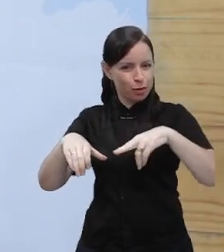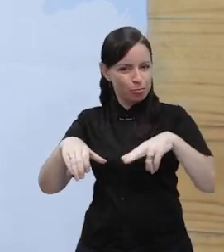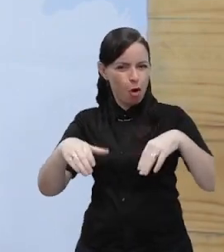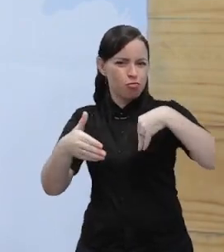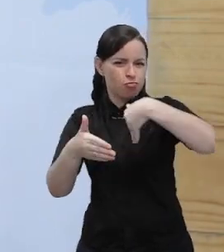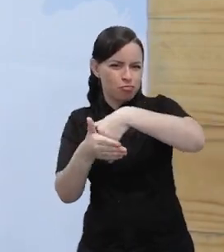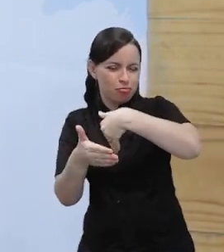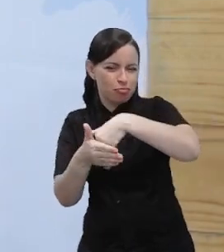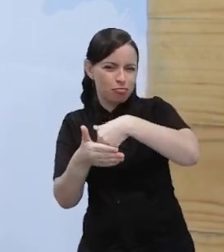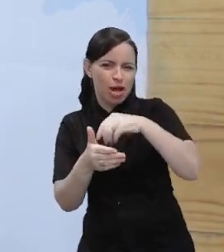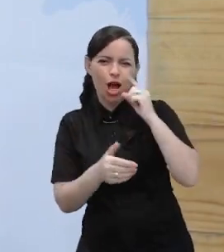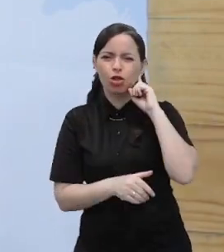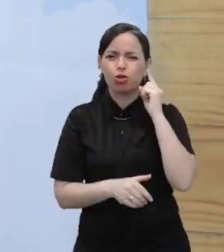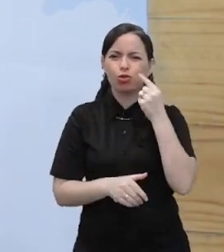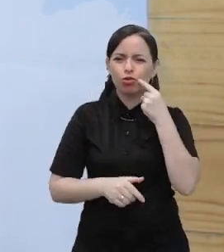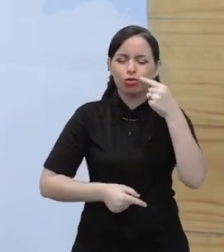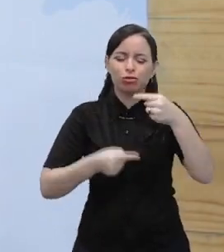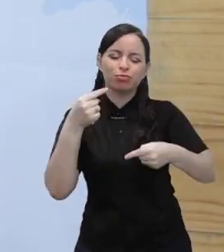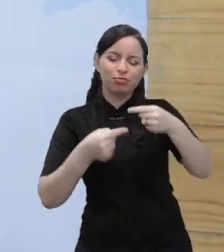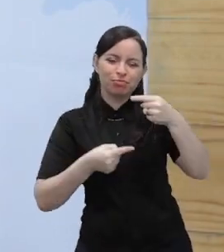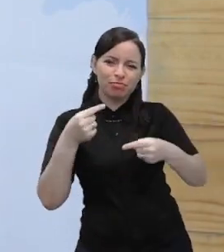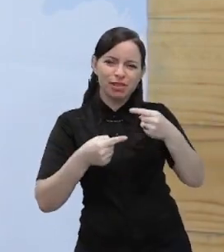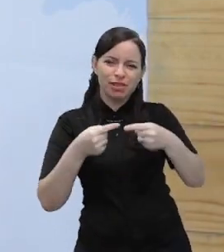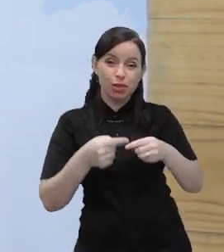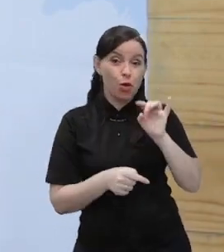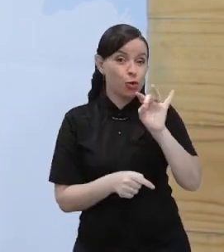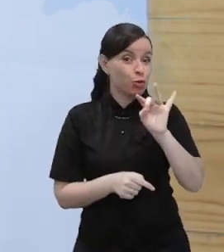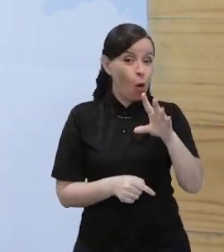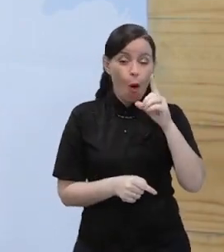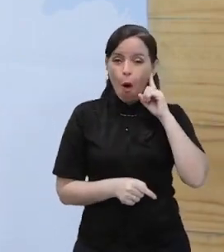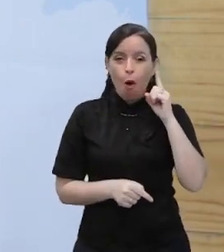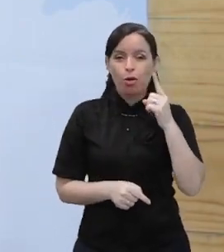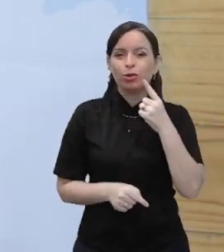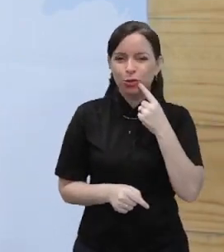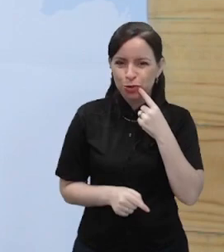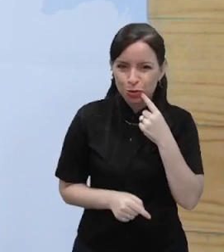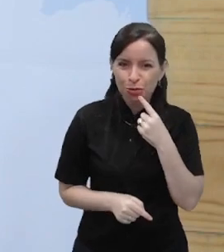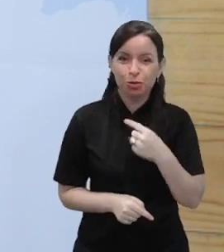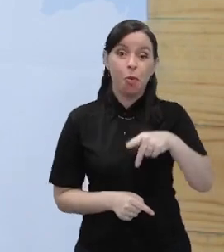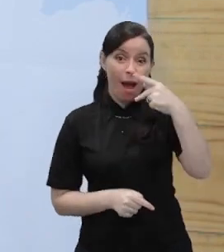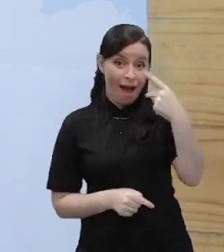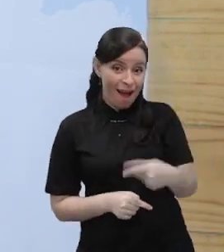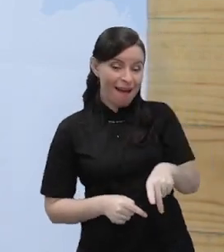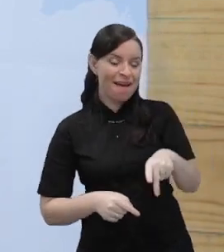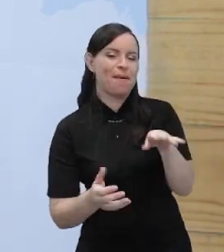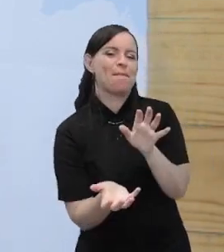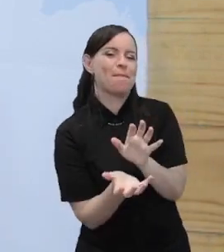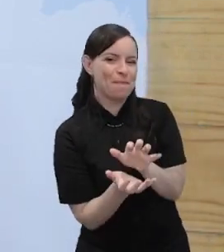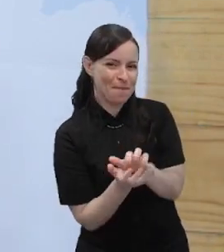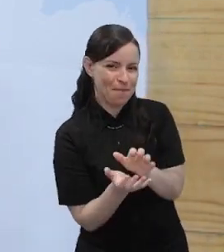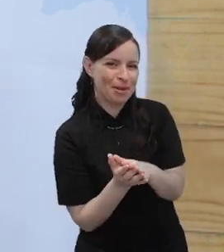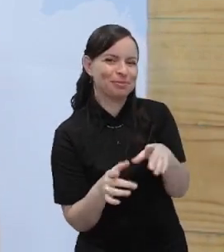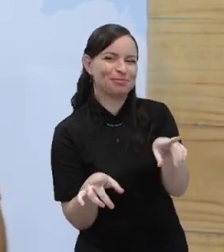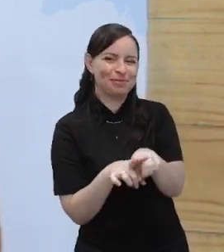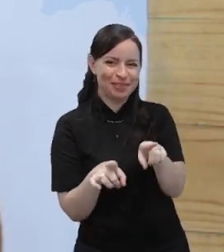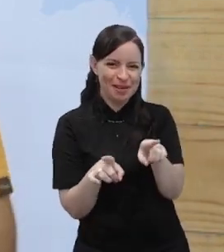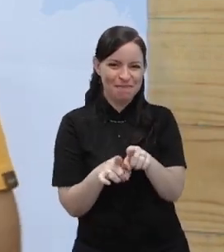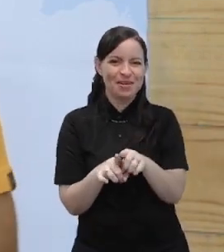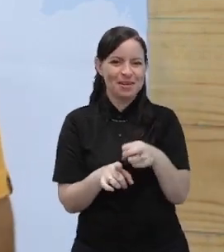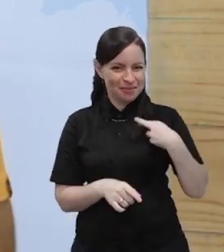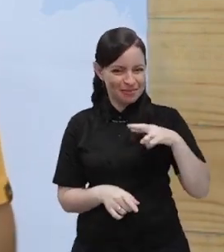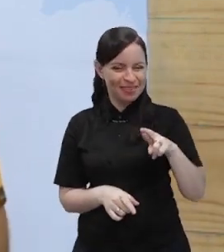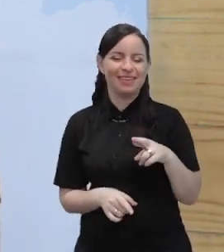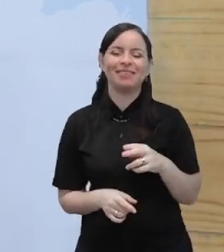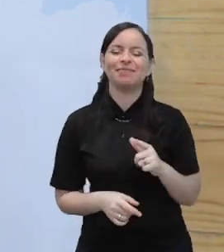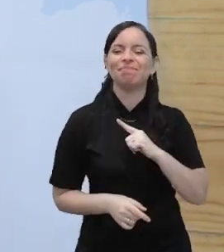competindo. Esse campeonato é exclusivamente de surdos e tem representante aqui de Pernambuco, viu? Então, bora lá torcer pelos nossos atletas surdos.